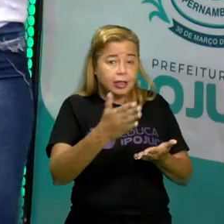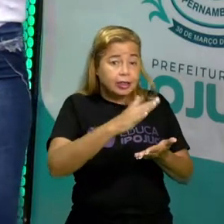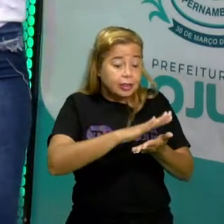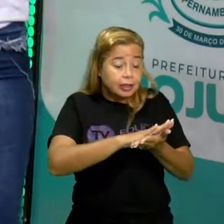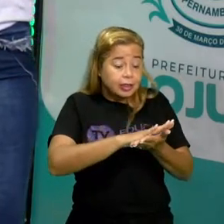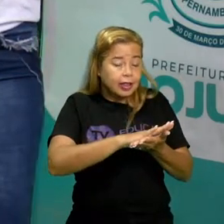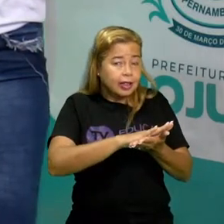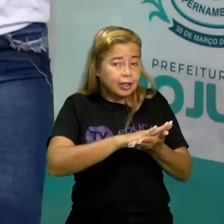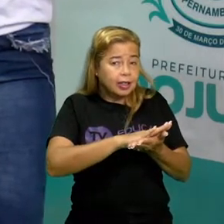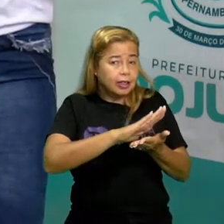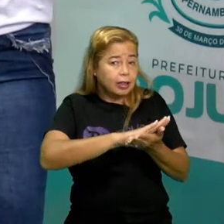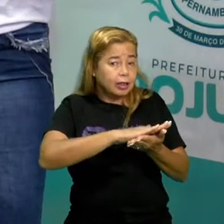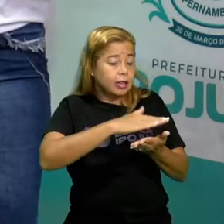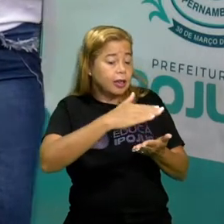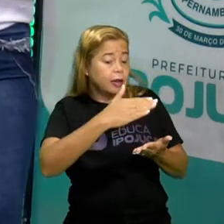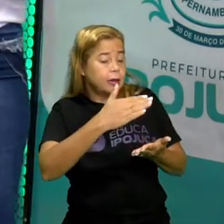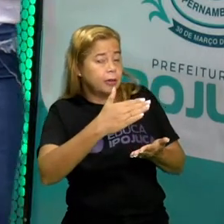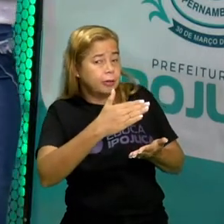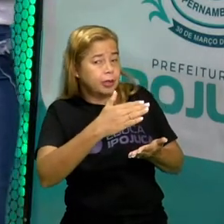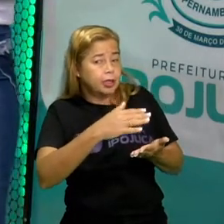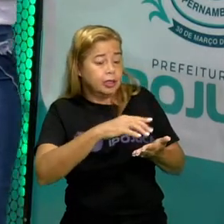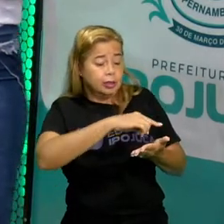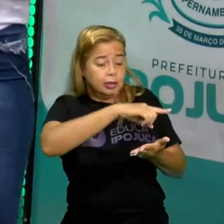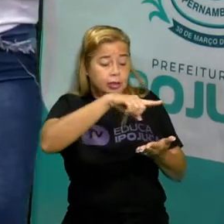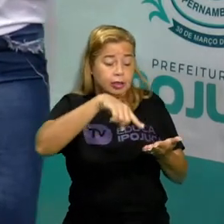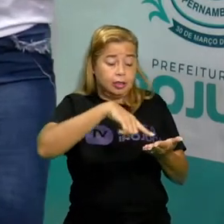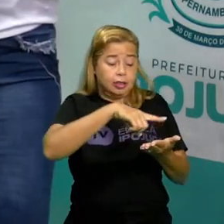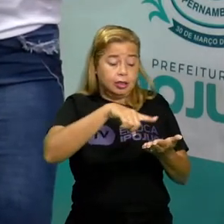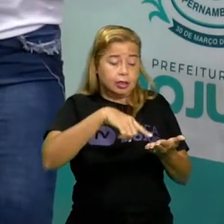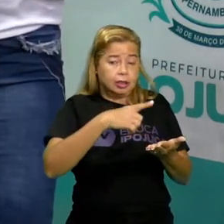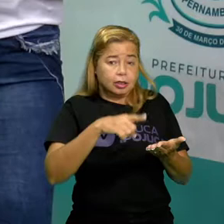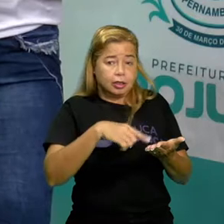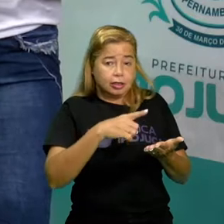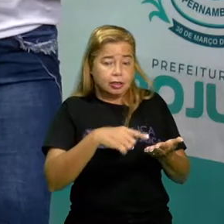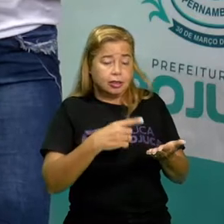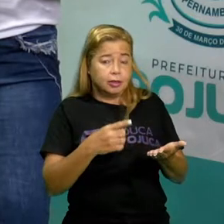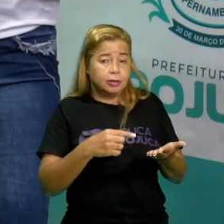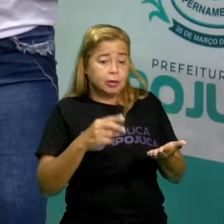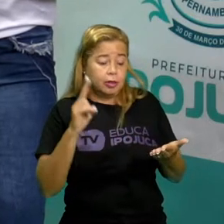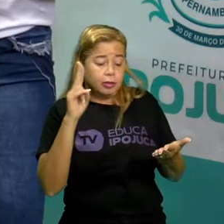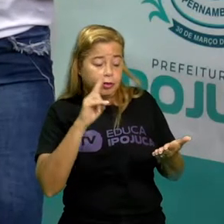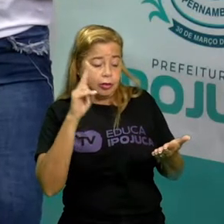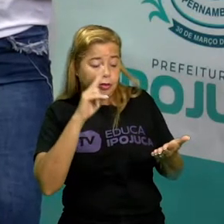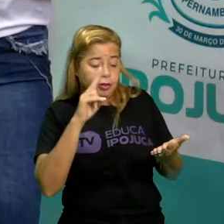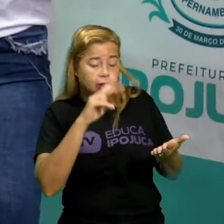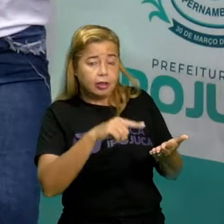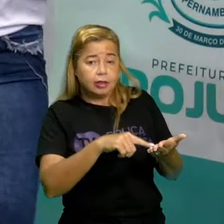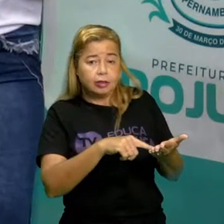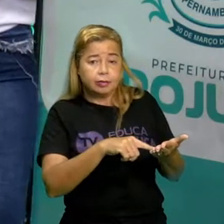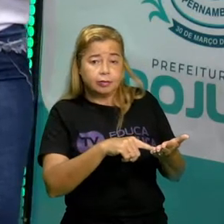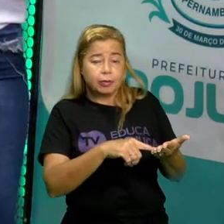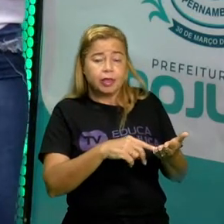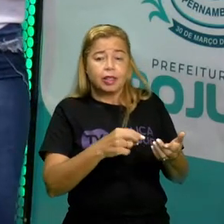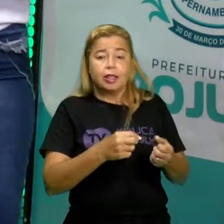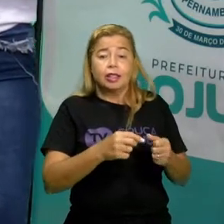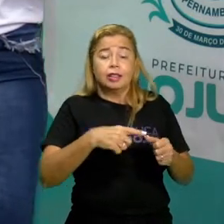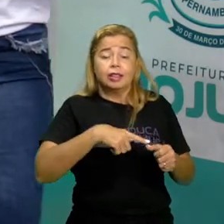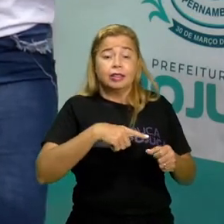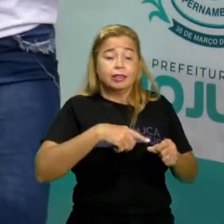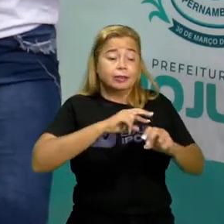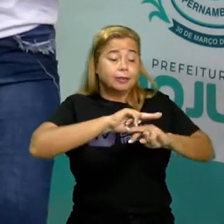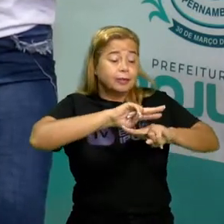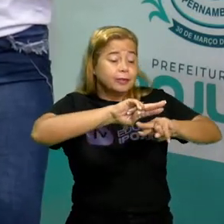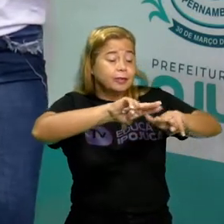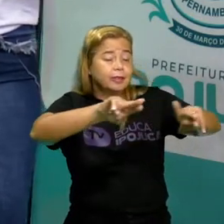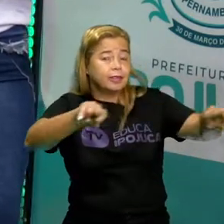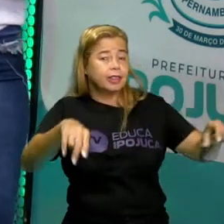saborear toda a gostosura em cima, na caixa Não é isso? Temos ali várias letras